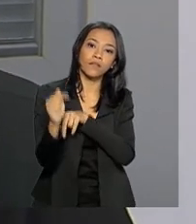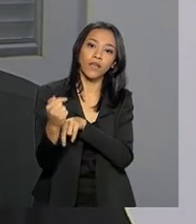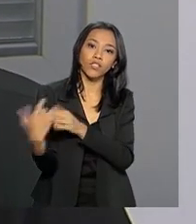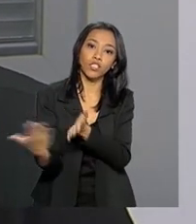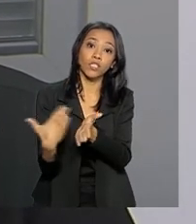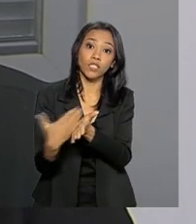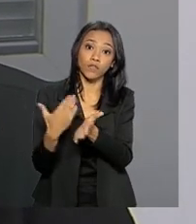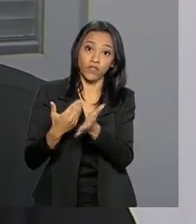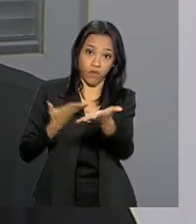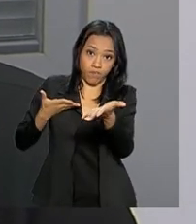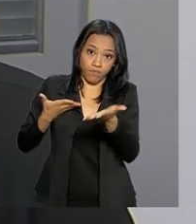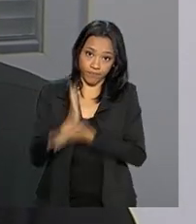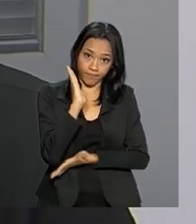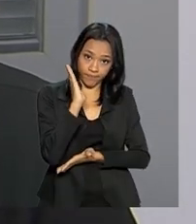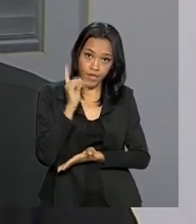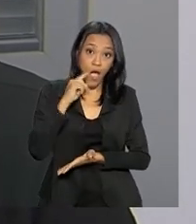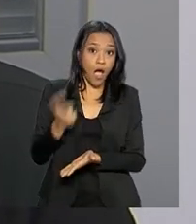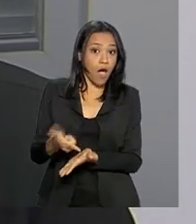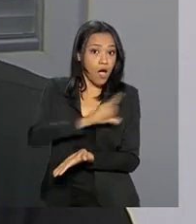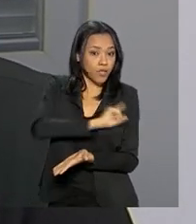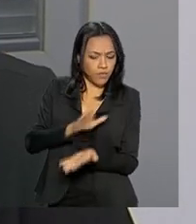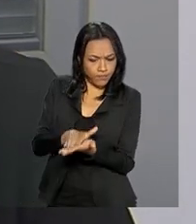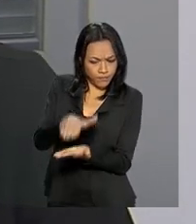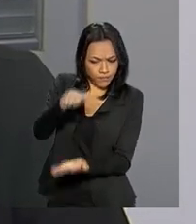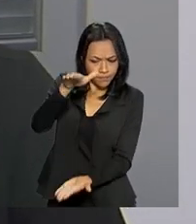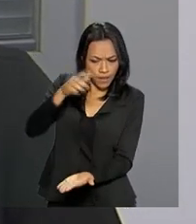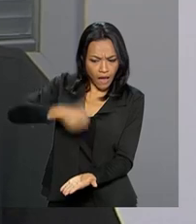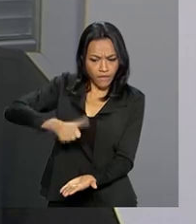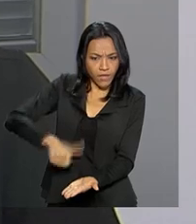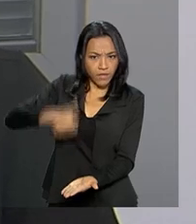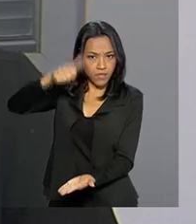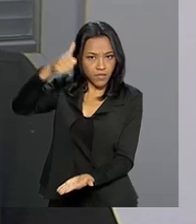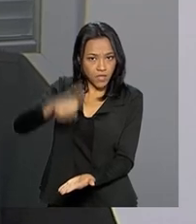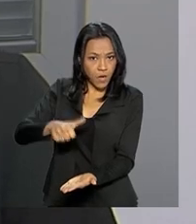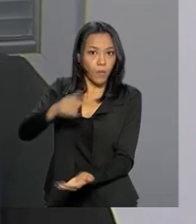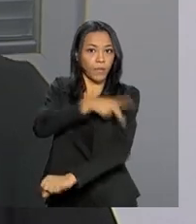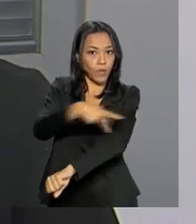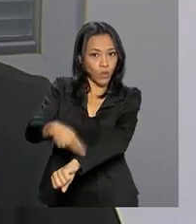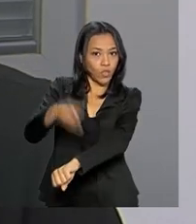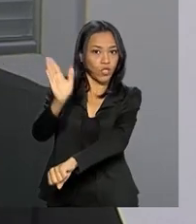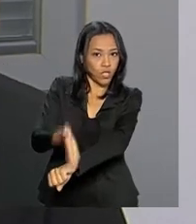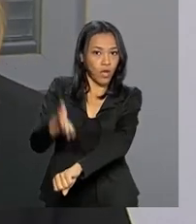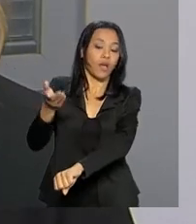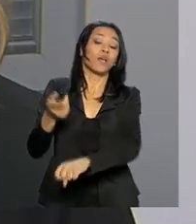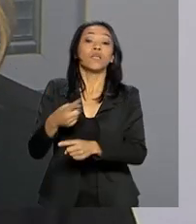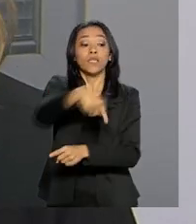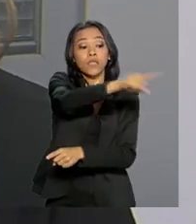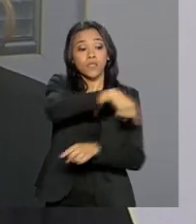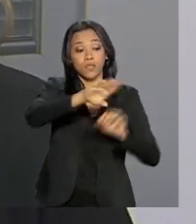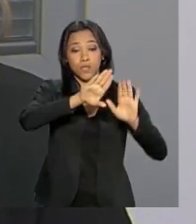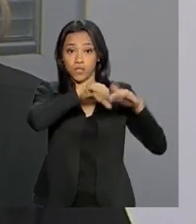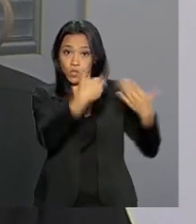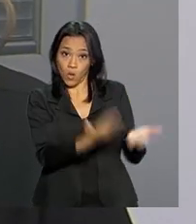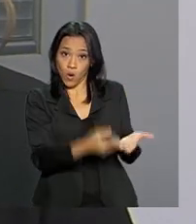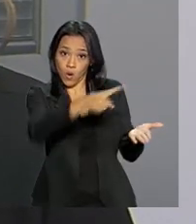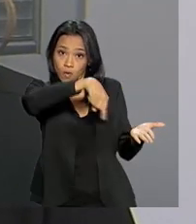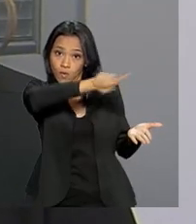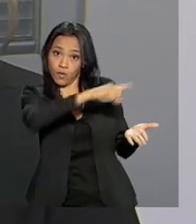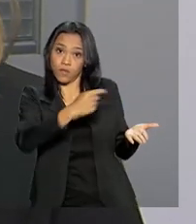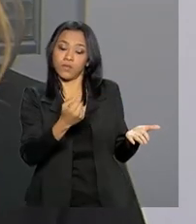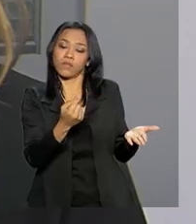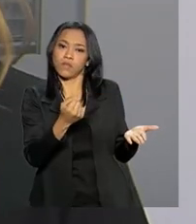aprovadas após uma avaliação pedagógica. E lá, os professores das escolas, elas